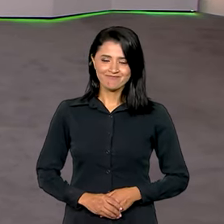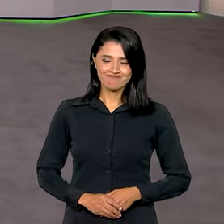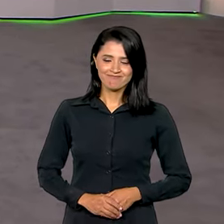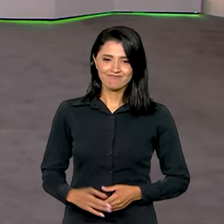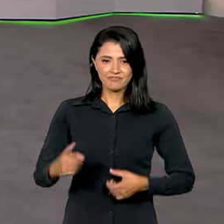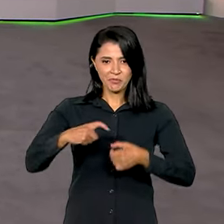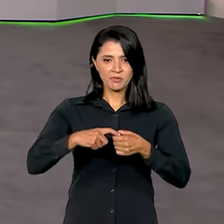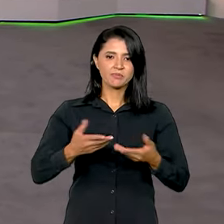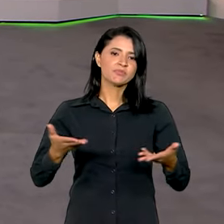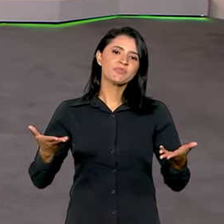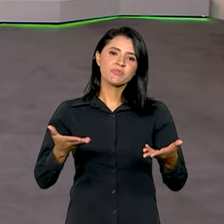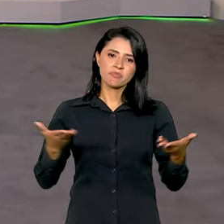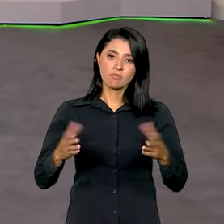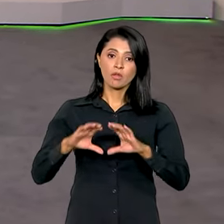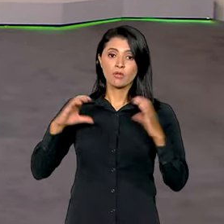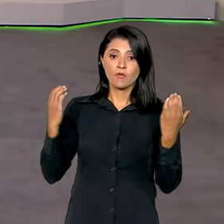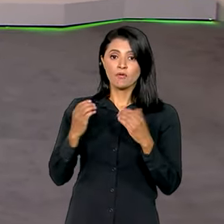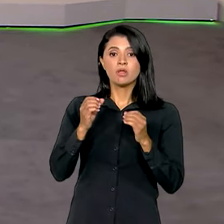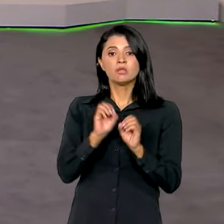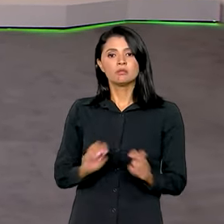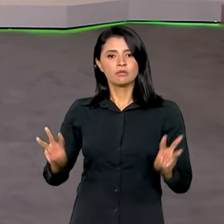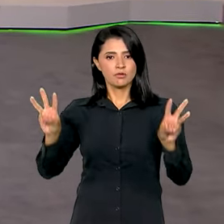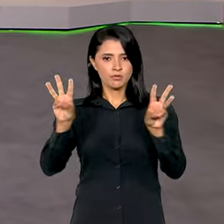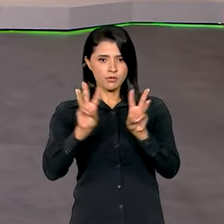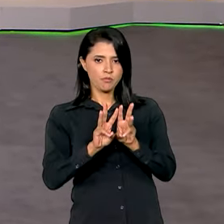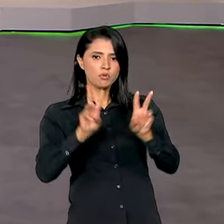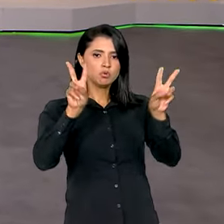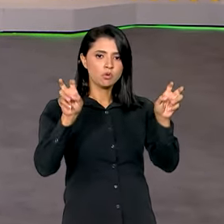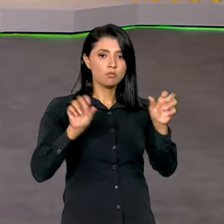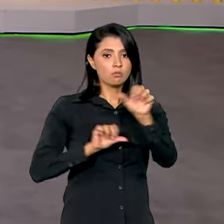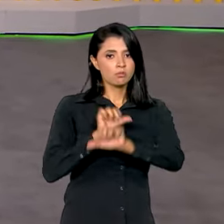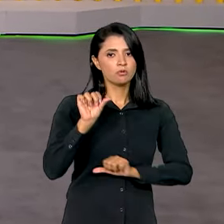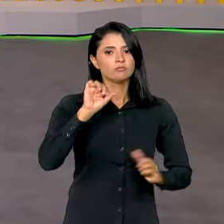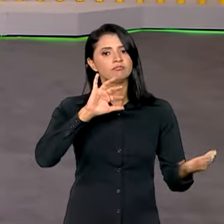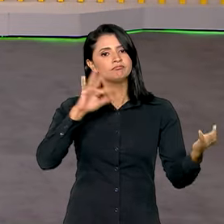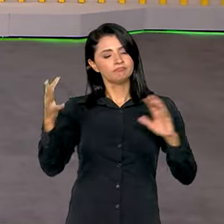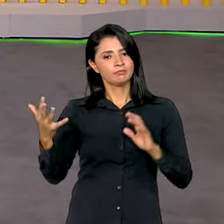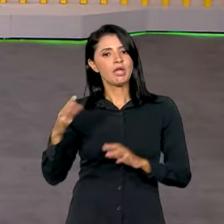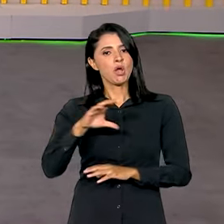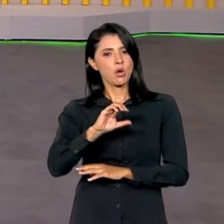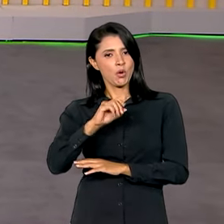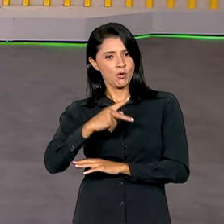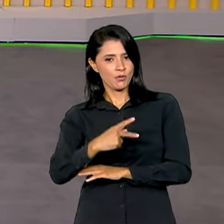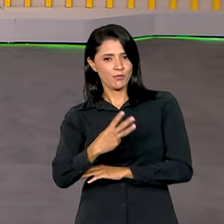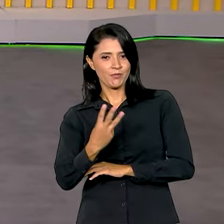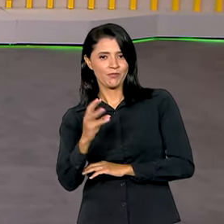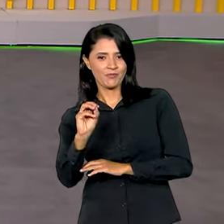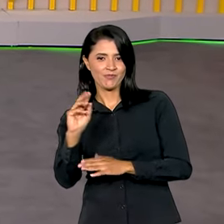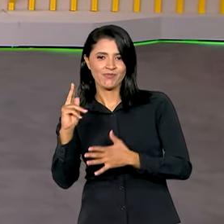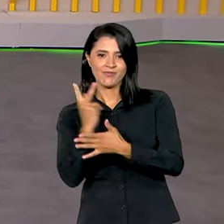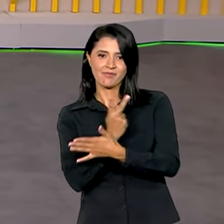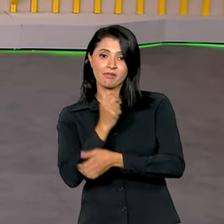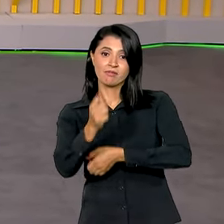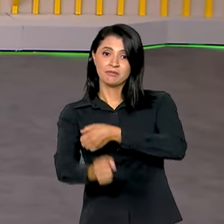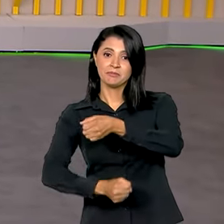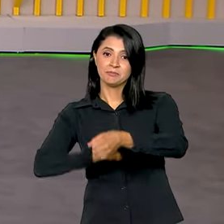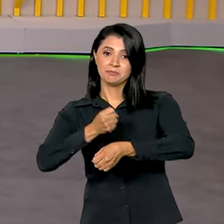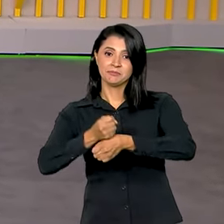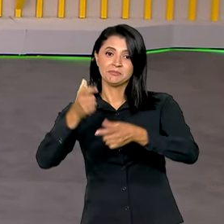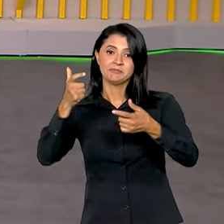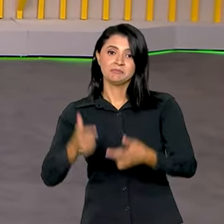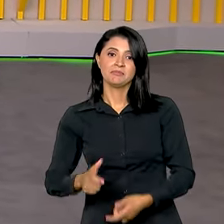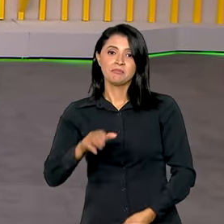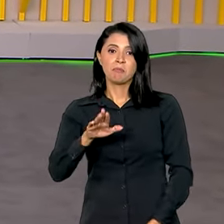Estamos de volta à Conferência das Nações Unidas sobre Mudanças Climáticas, a COP30, acontece no ano que vem em